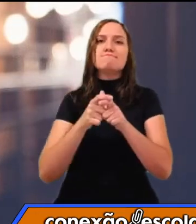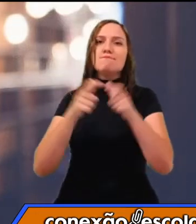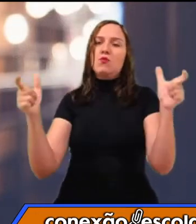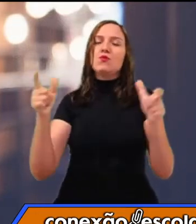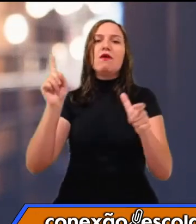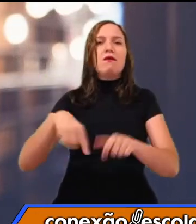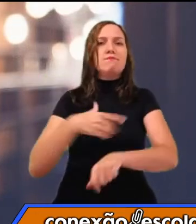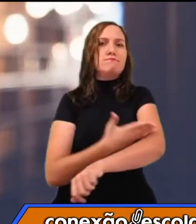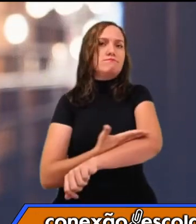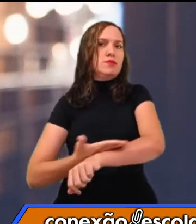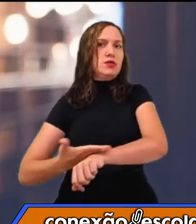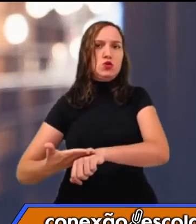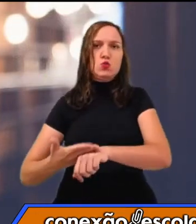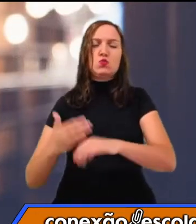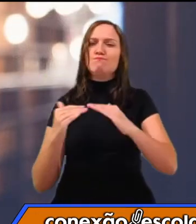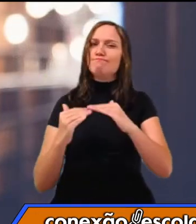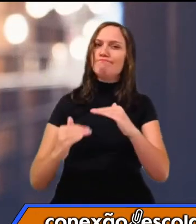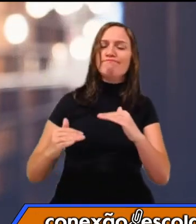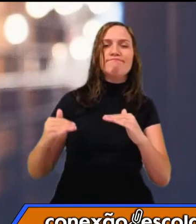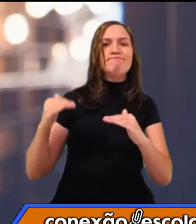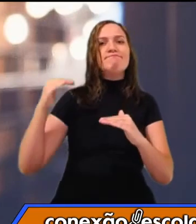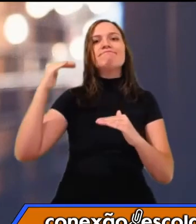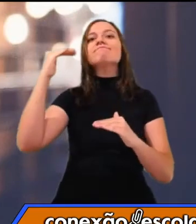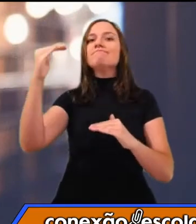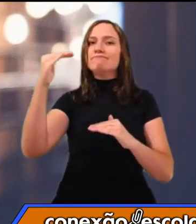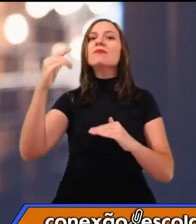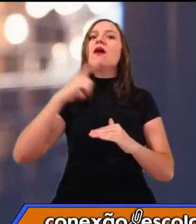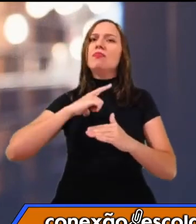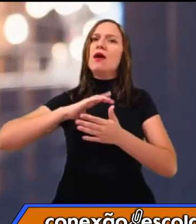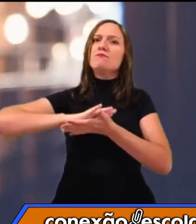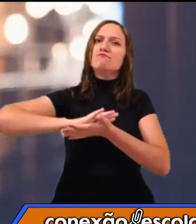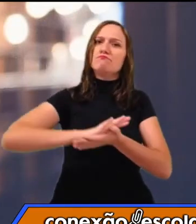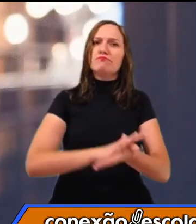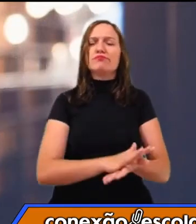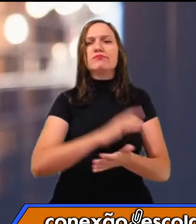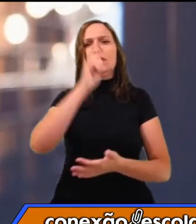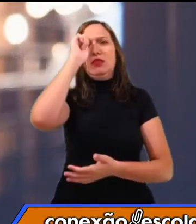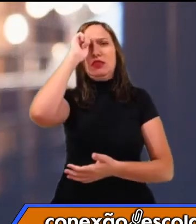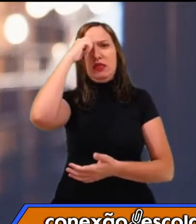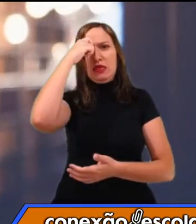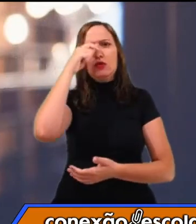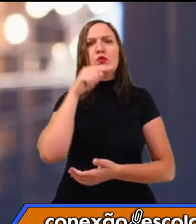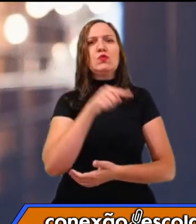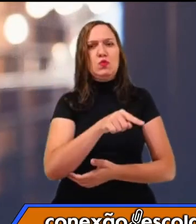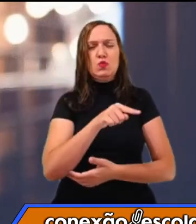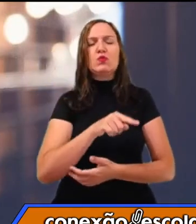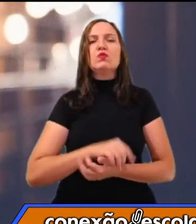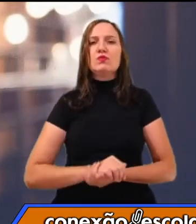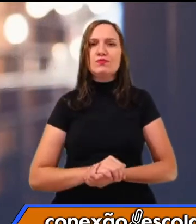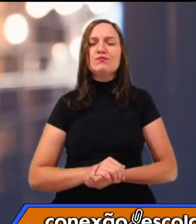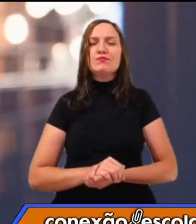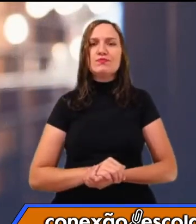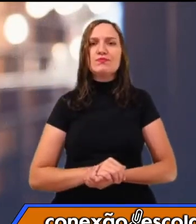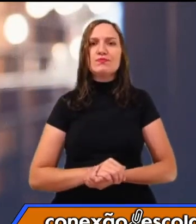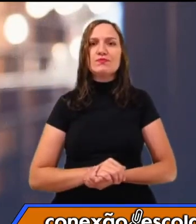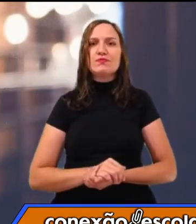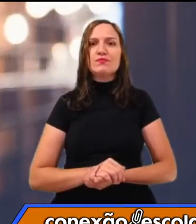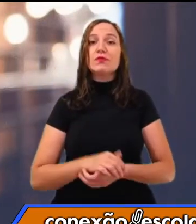Essa questão do racismo não era uma questão ainda, né? E aí,